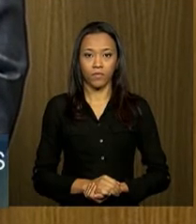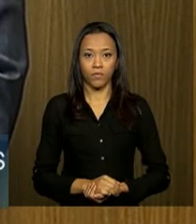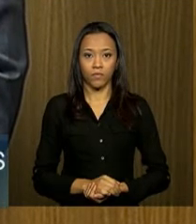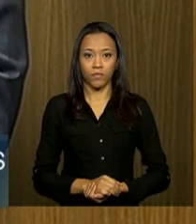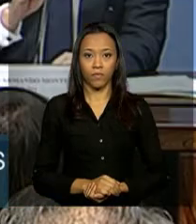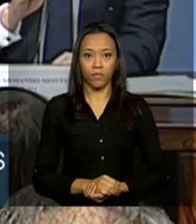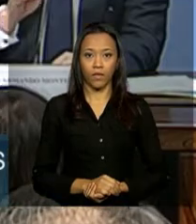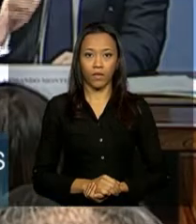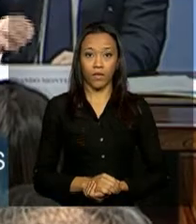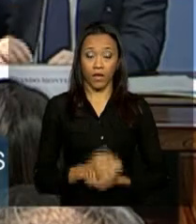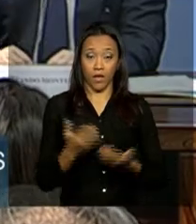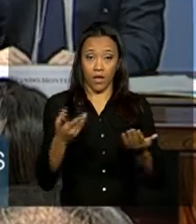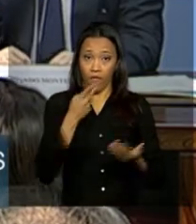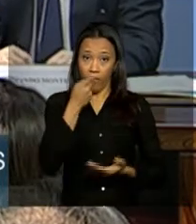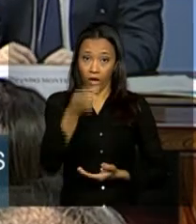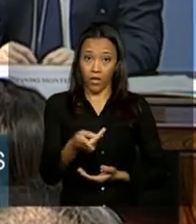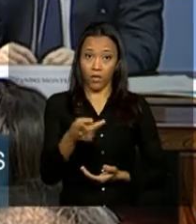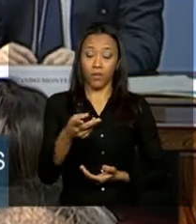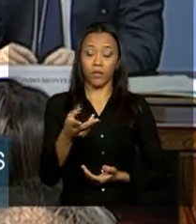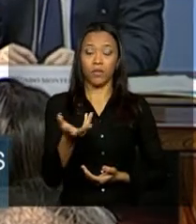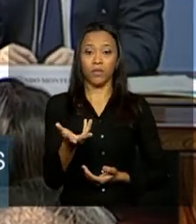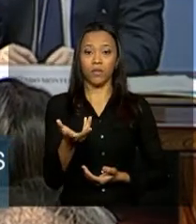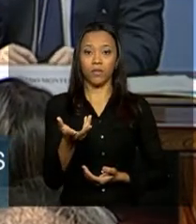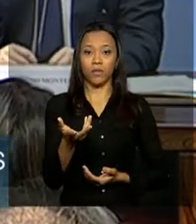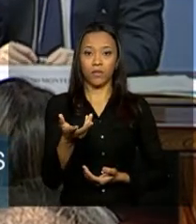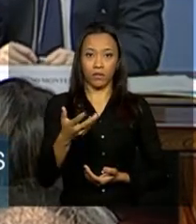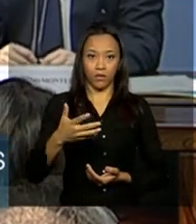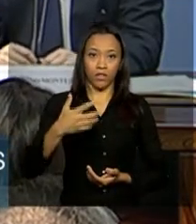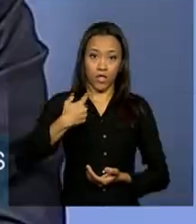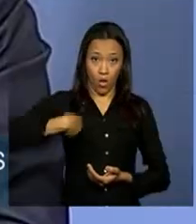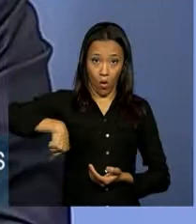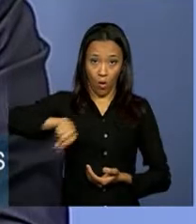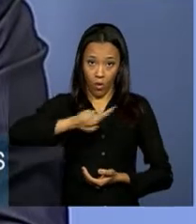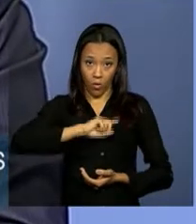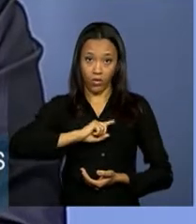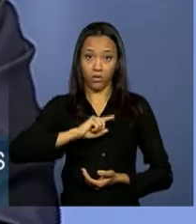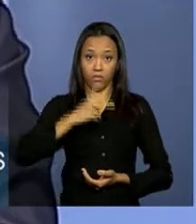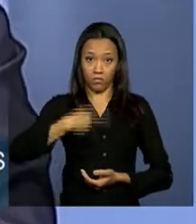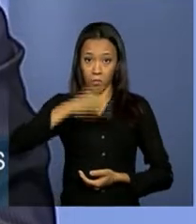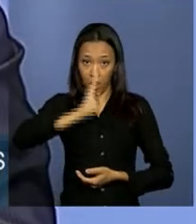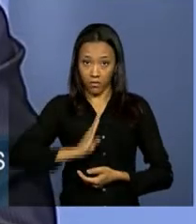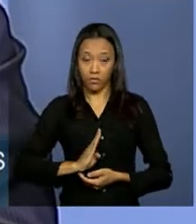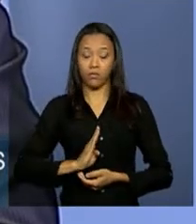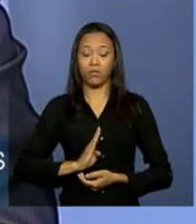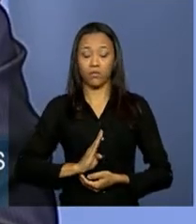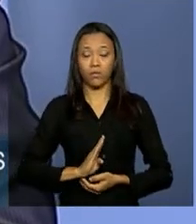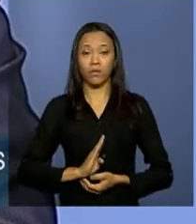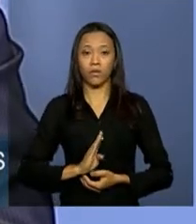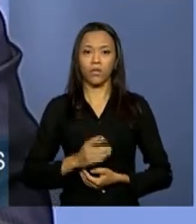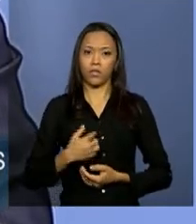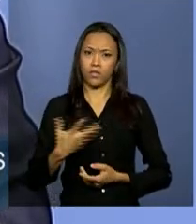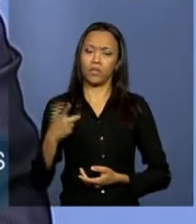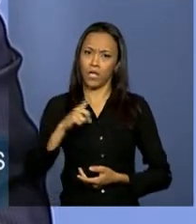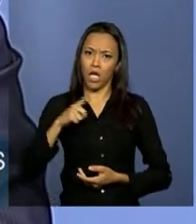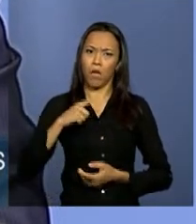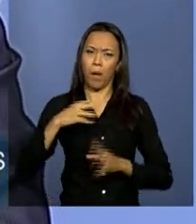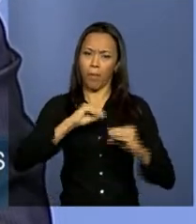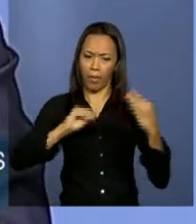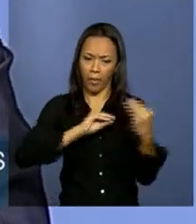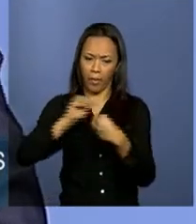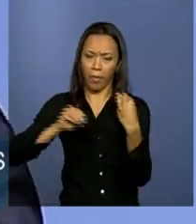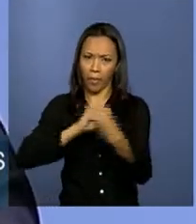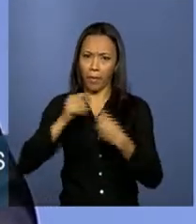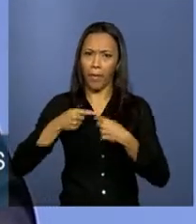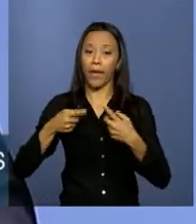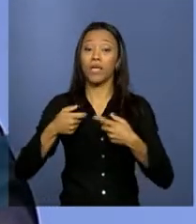O painel ainda, o setor, quer dizer, do nosso lado, do Brasil, uma firme disposição do governo de poder defender a